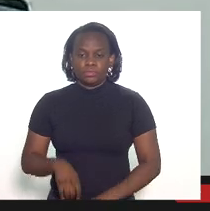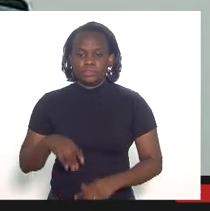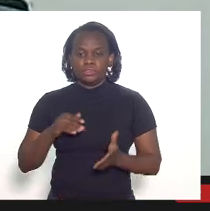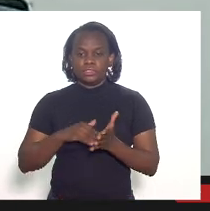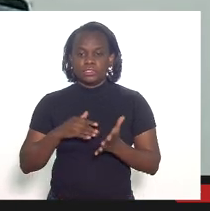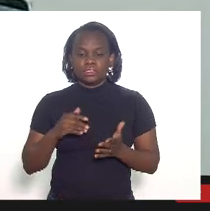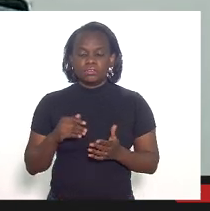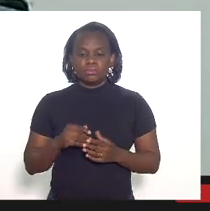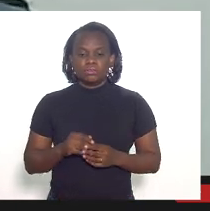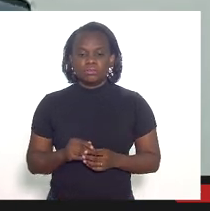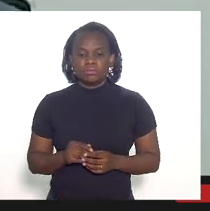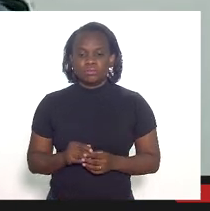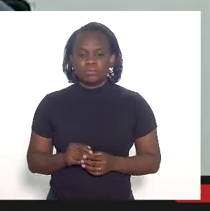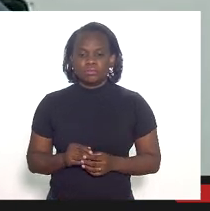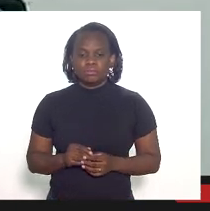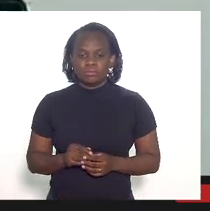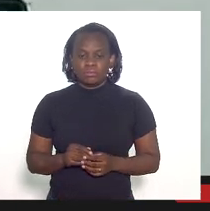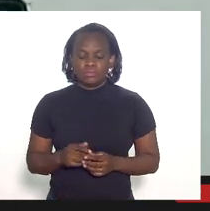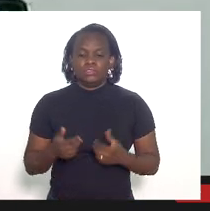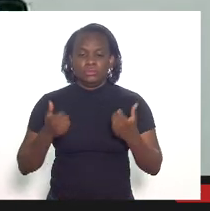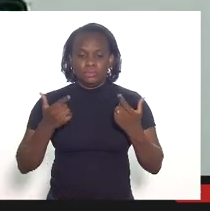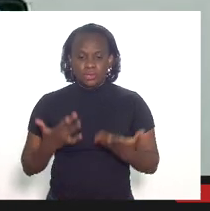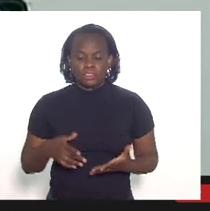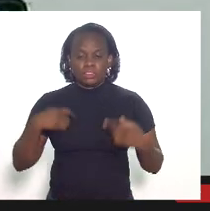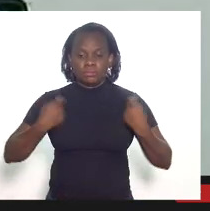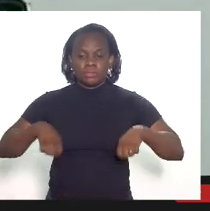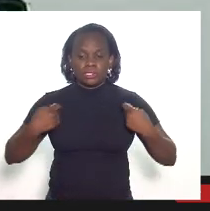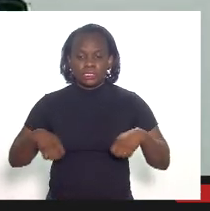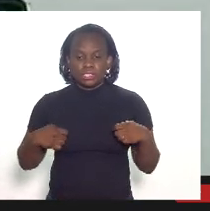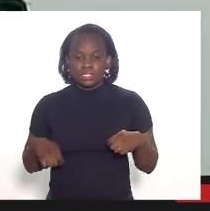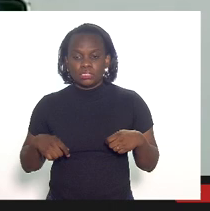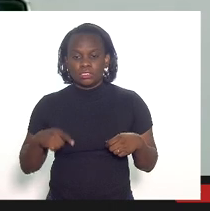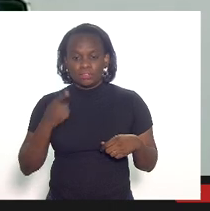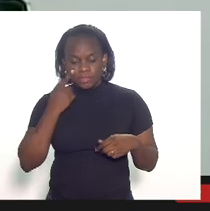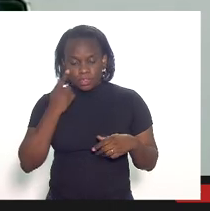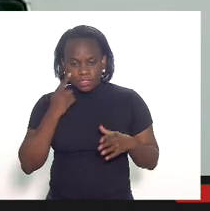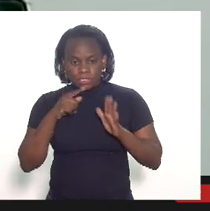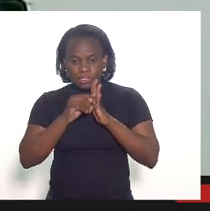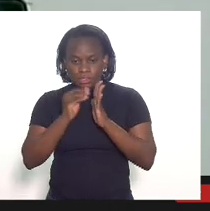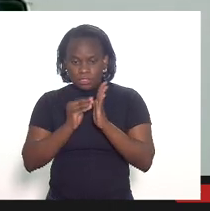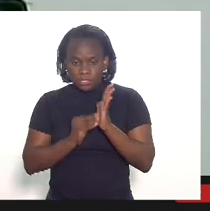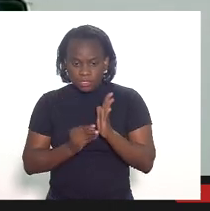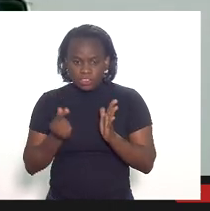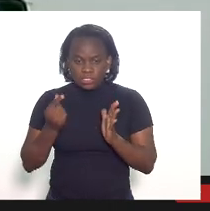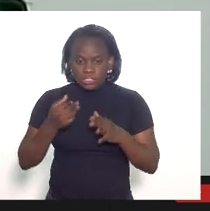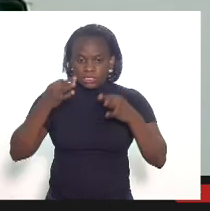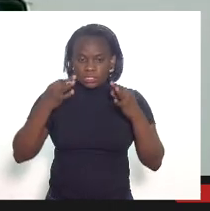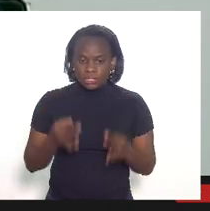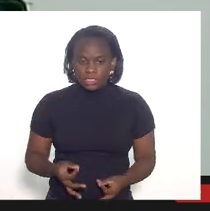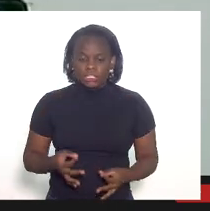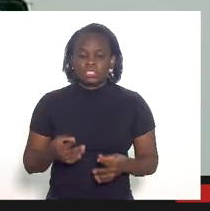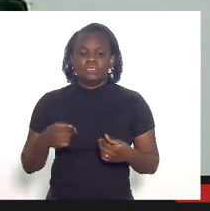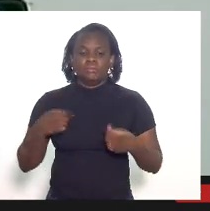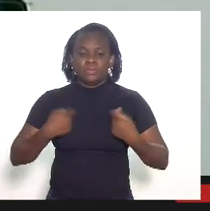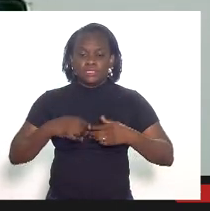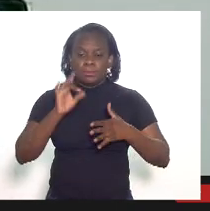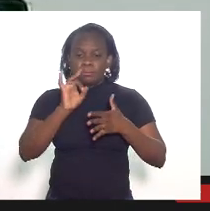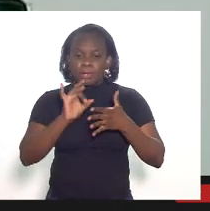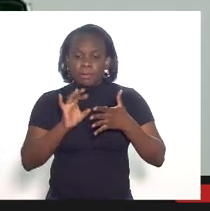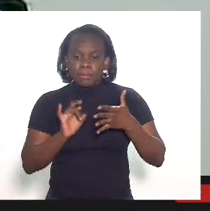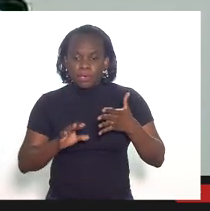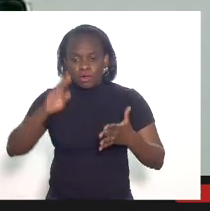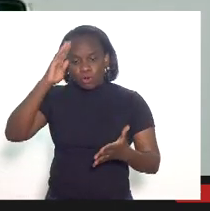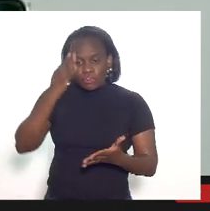final que nós precisamos de uma de uma de escrituração contábil financeira adequada para fiscalização que seja detalhada